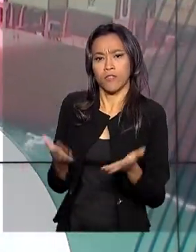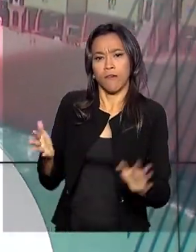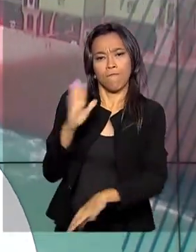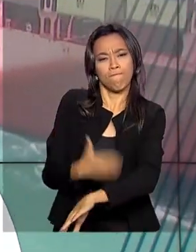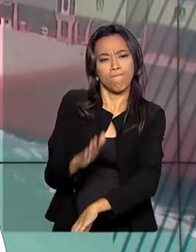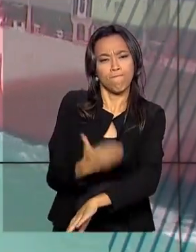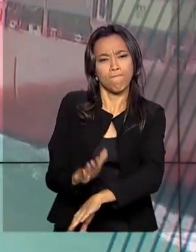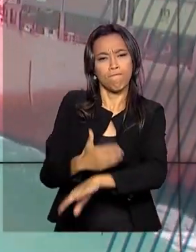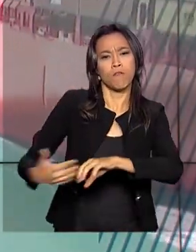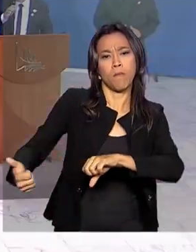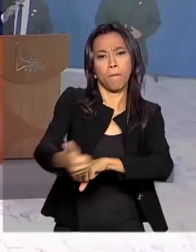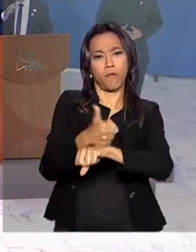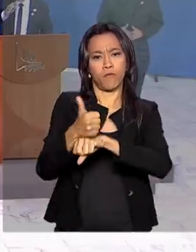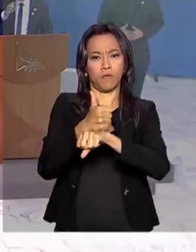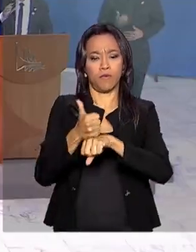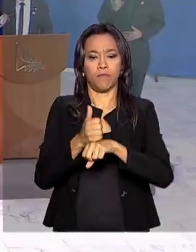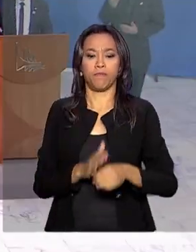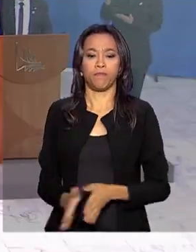profissional.